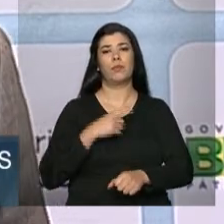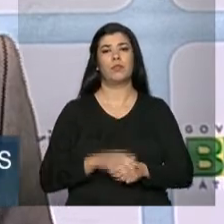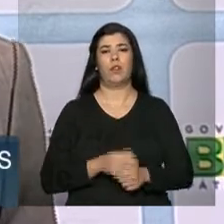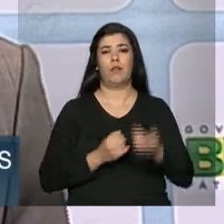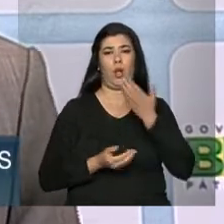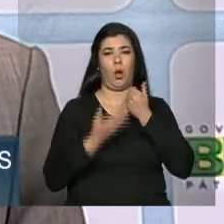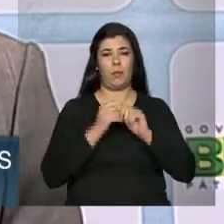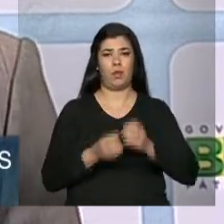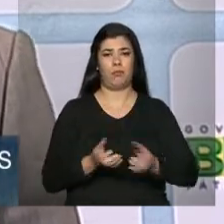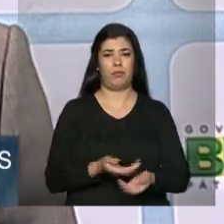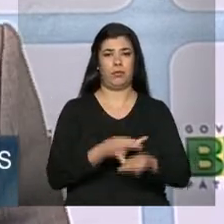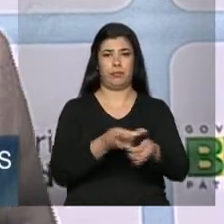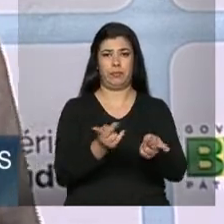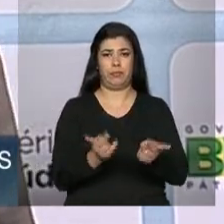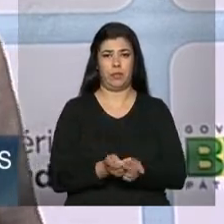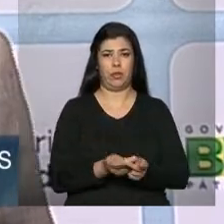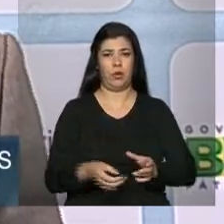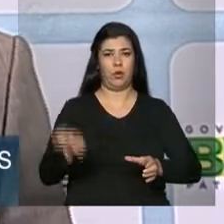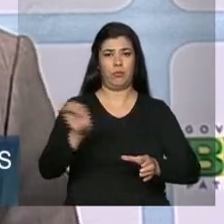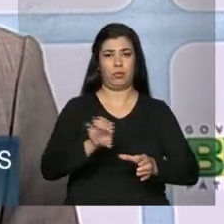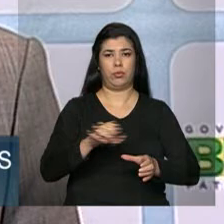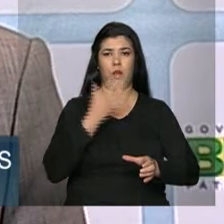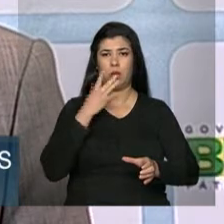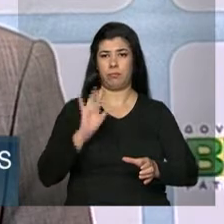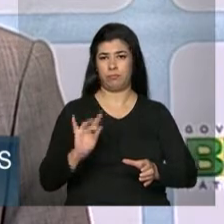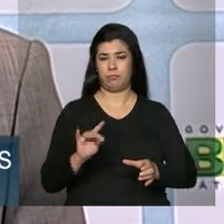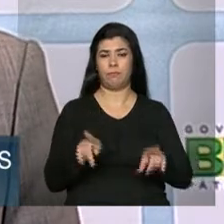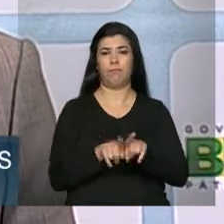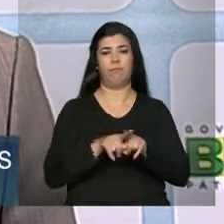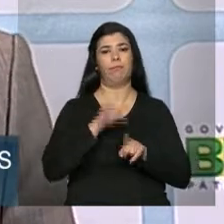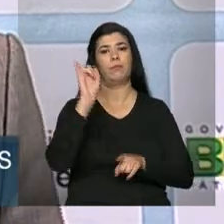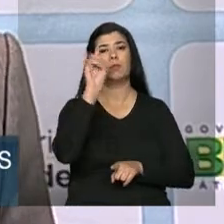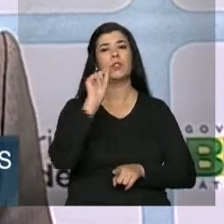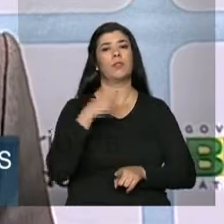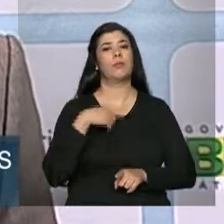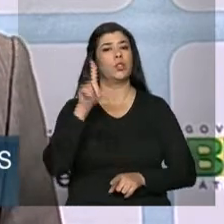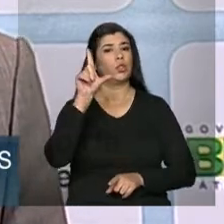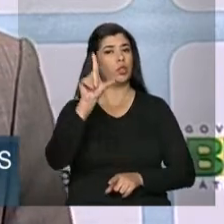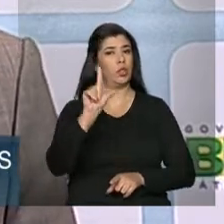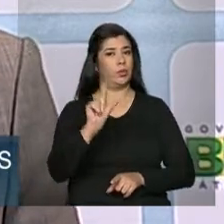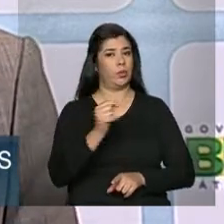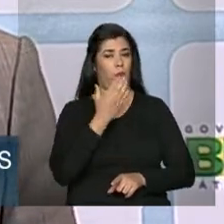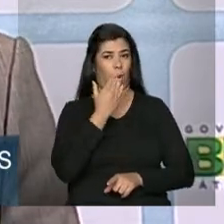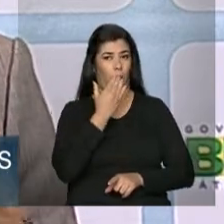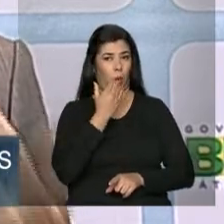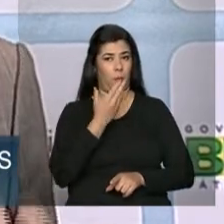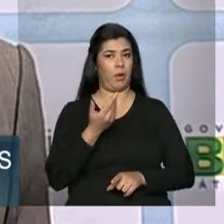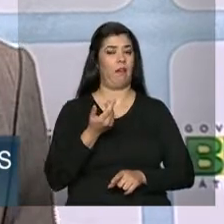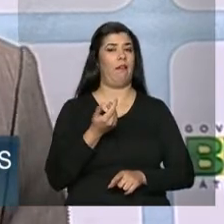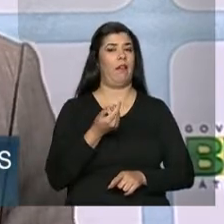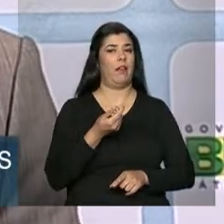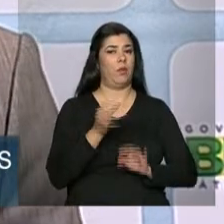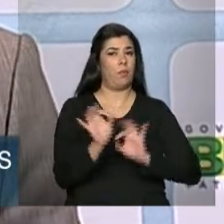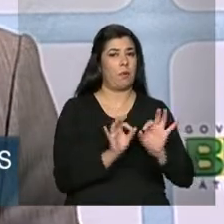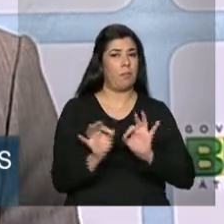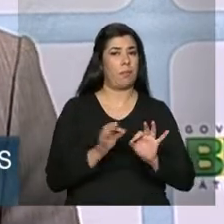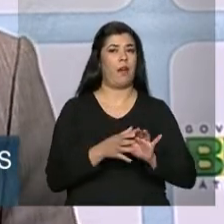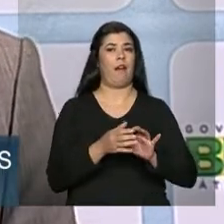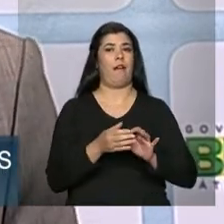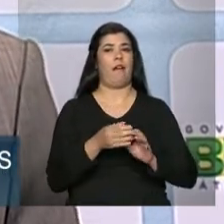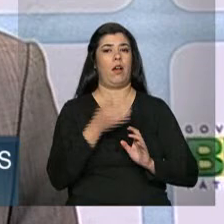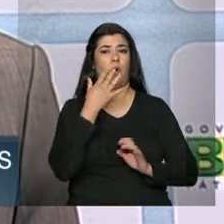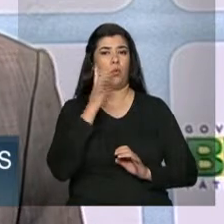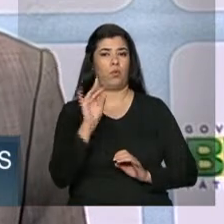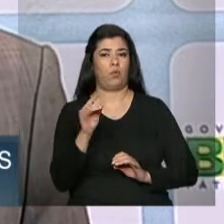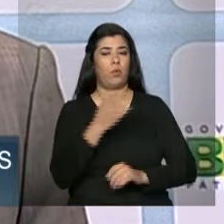desnecessária do sal. E, olha, é muito importante porque, diminuindo o sal da nossa comida, da nossa preparação, dos nossos